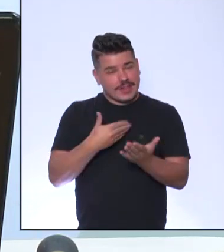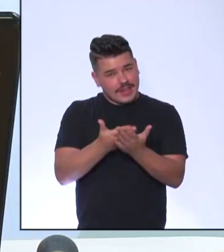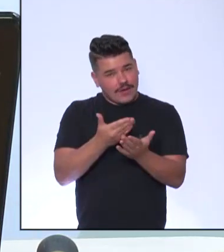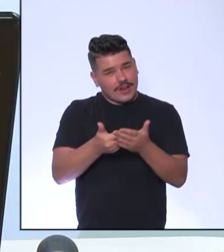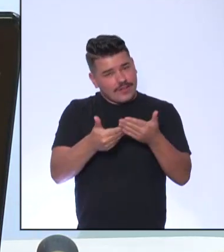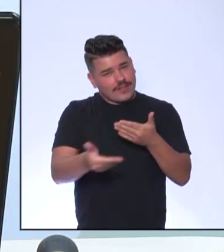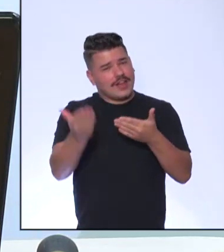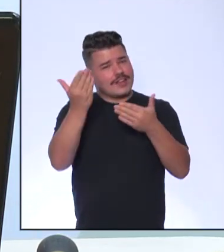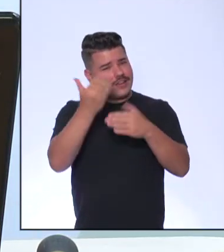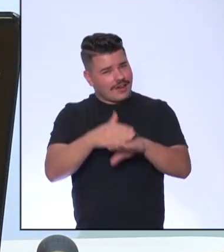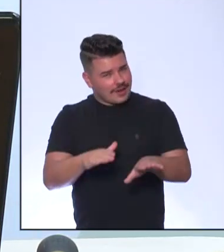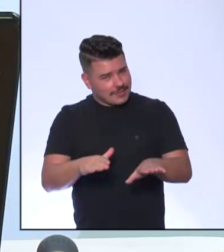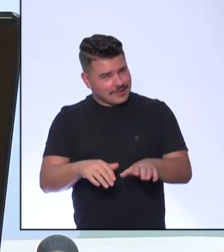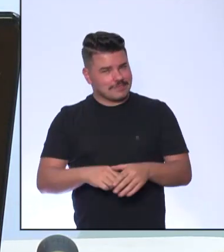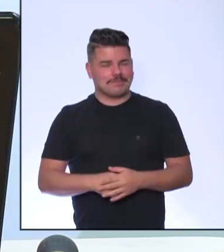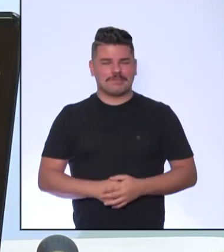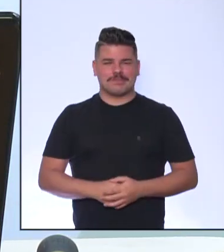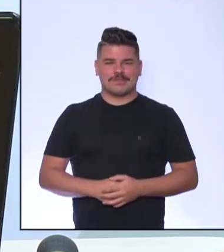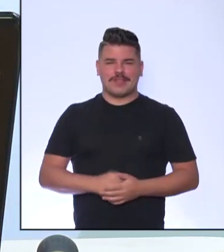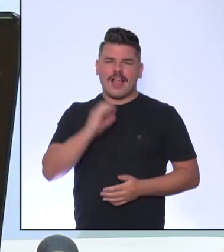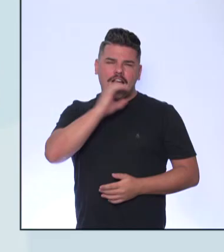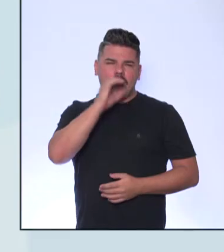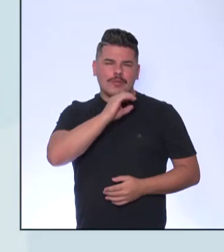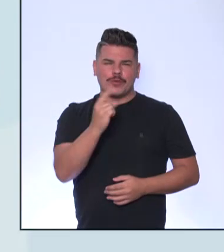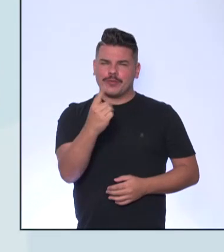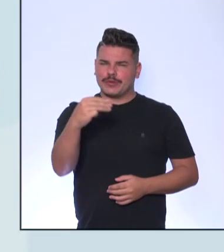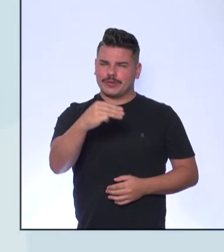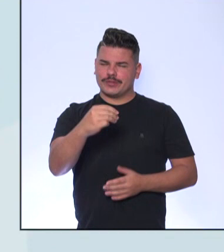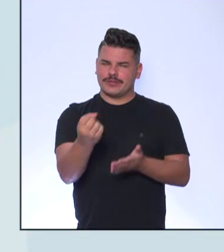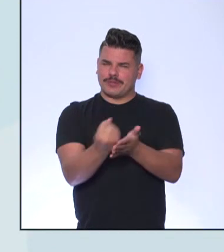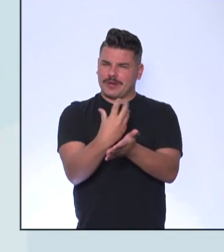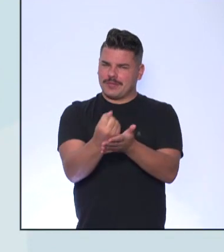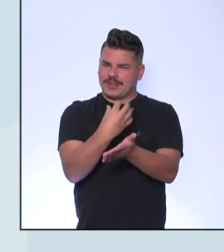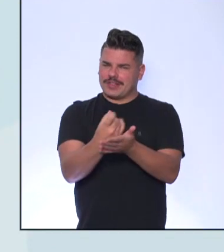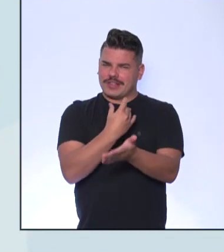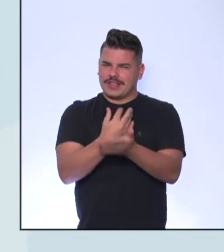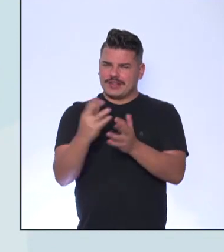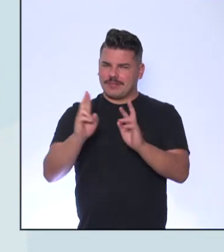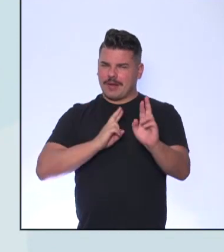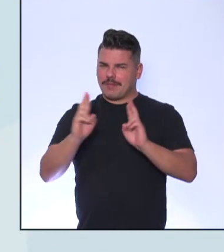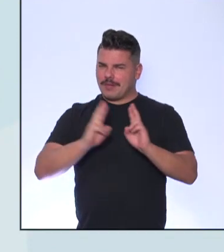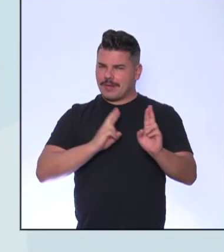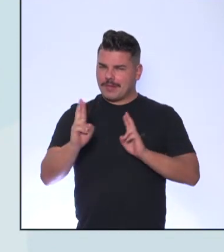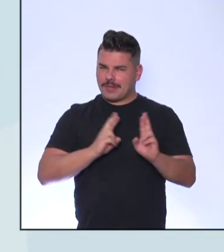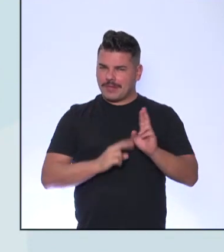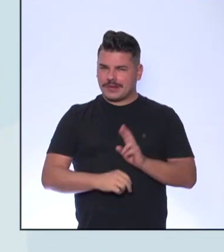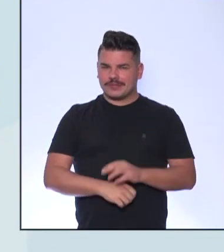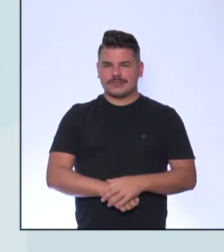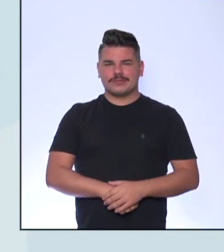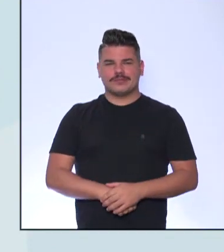Sim Um minutinho Pra vocês colocarem as respostas no chat A gente vai deixar parado